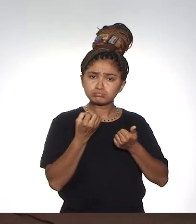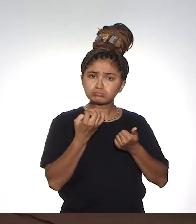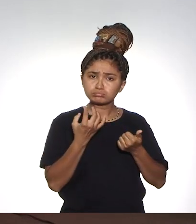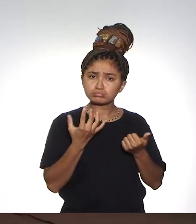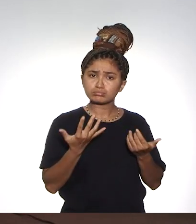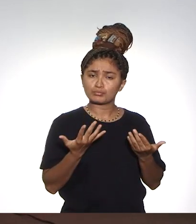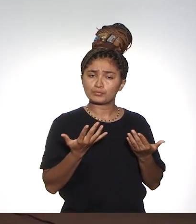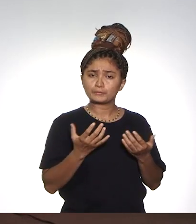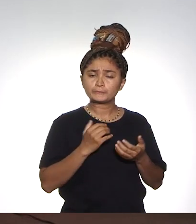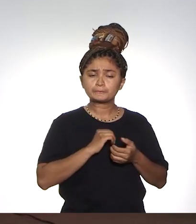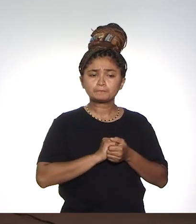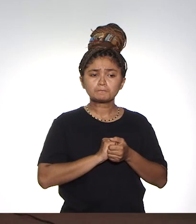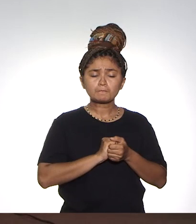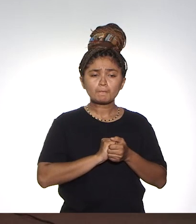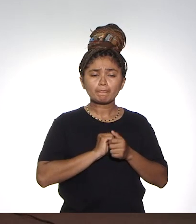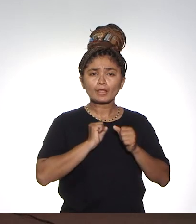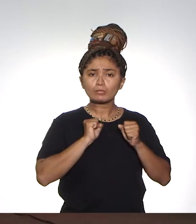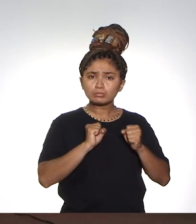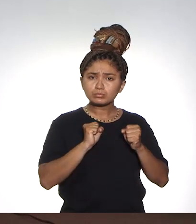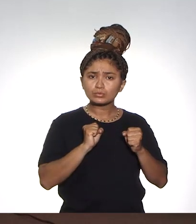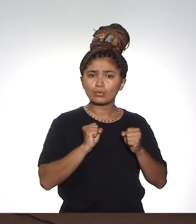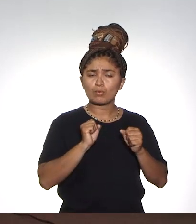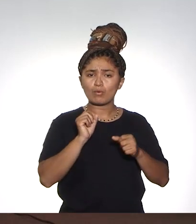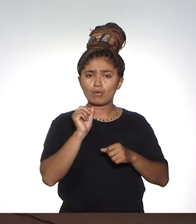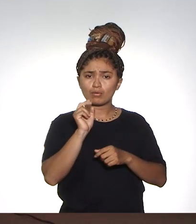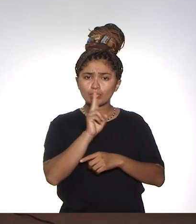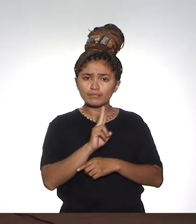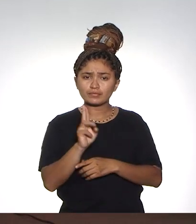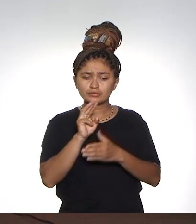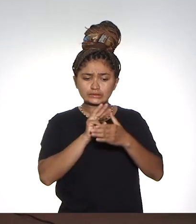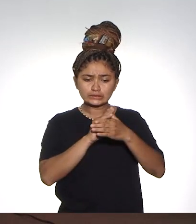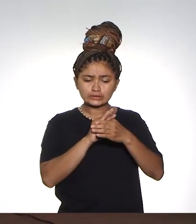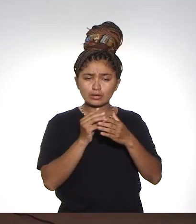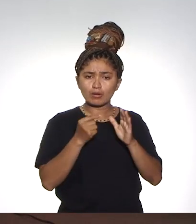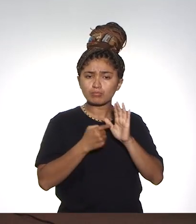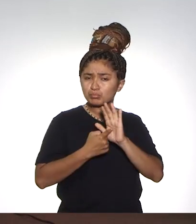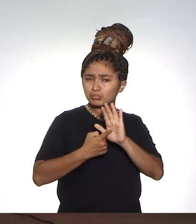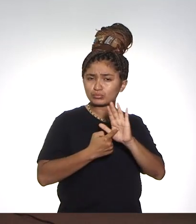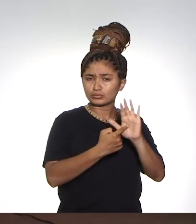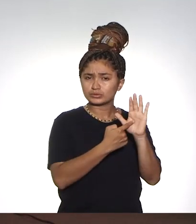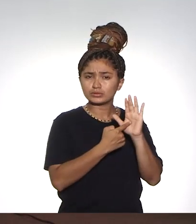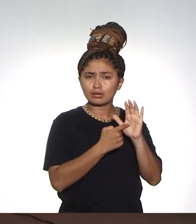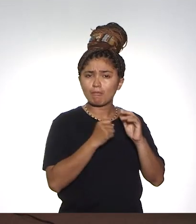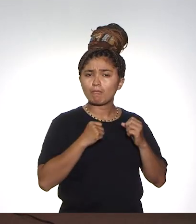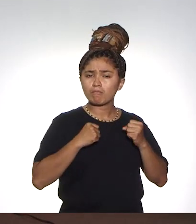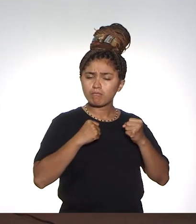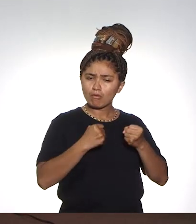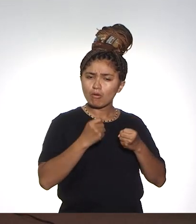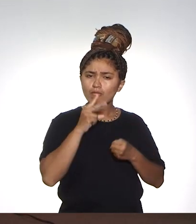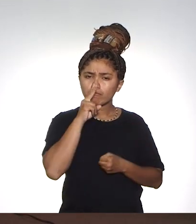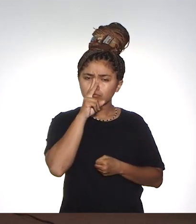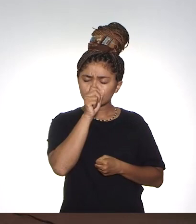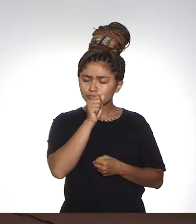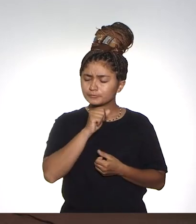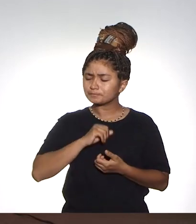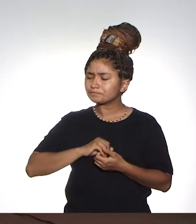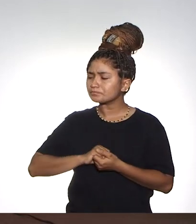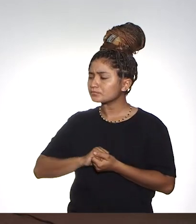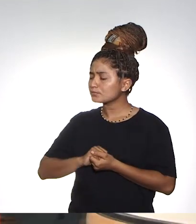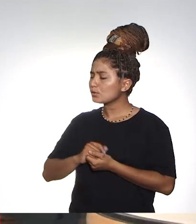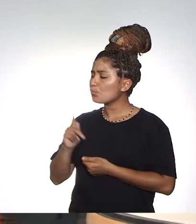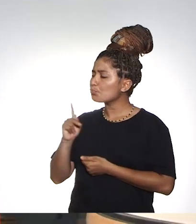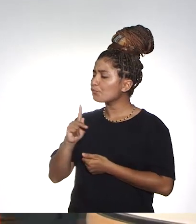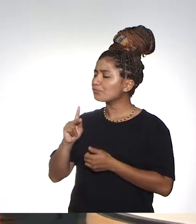expressivo. e pôde a universidade mostrar o seu potencial em esse apoio à